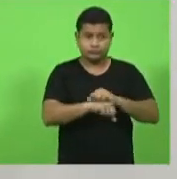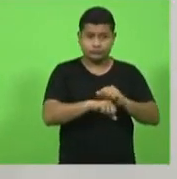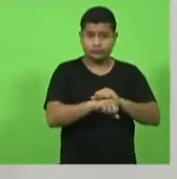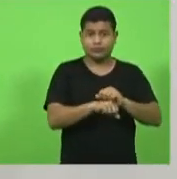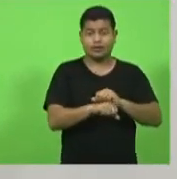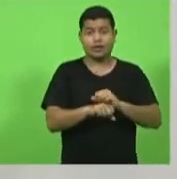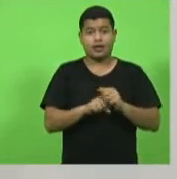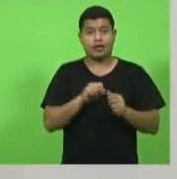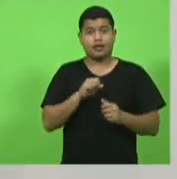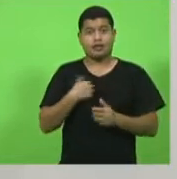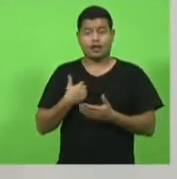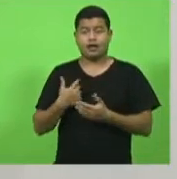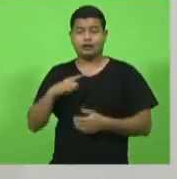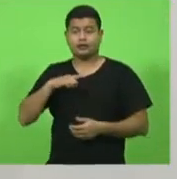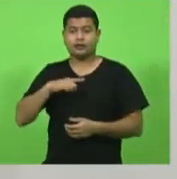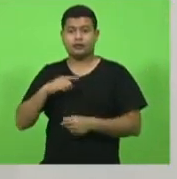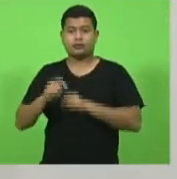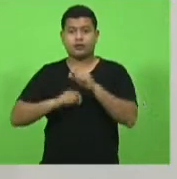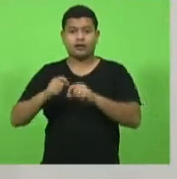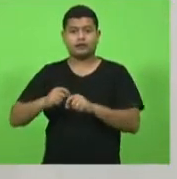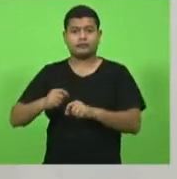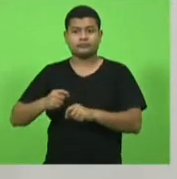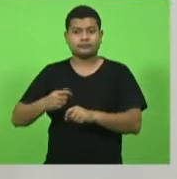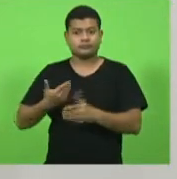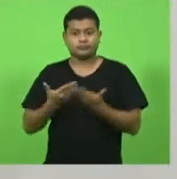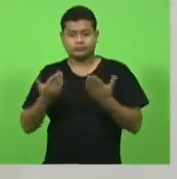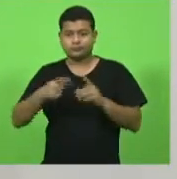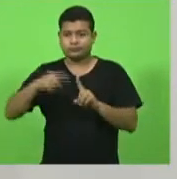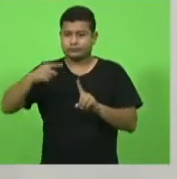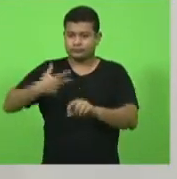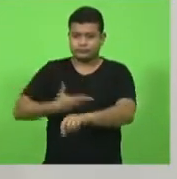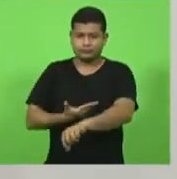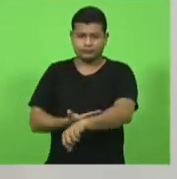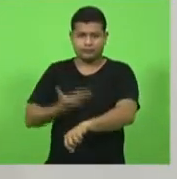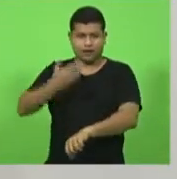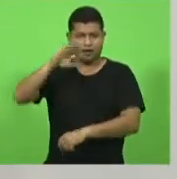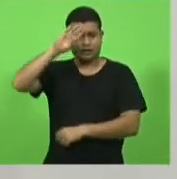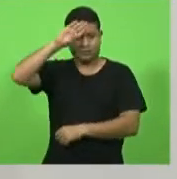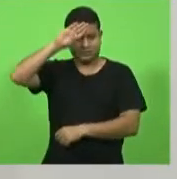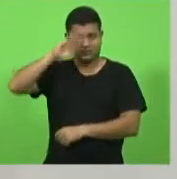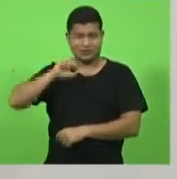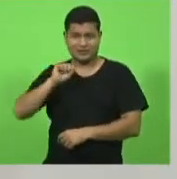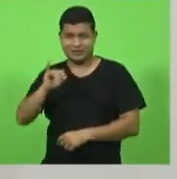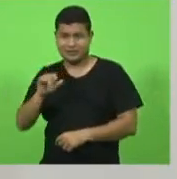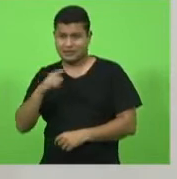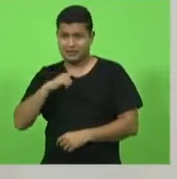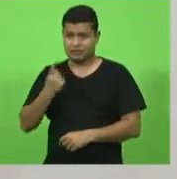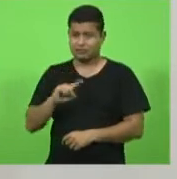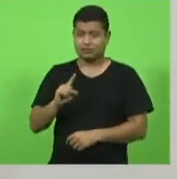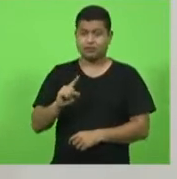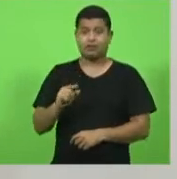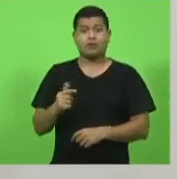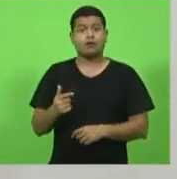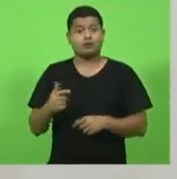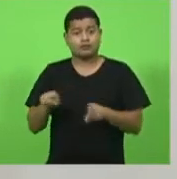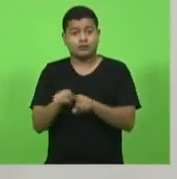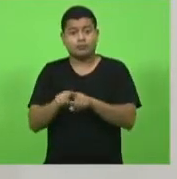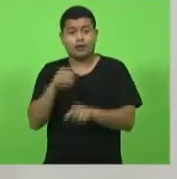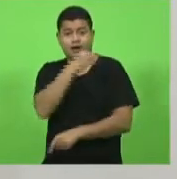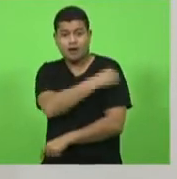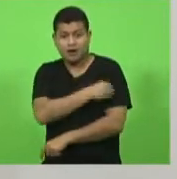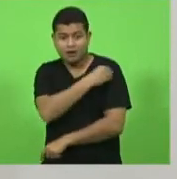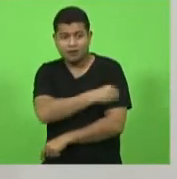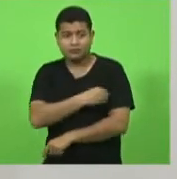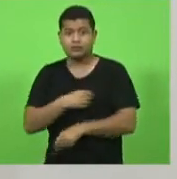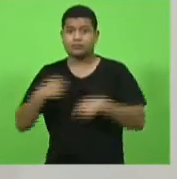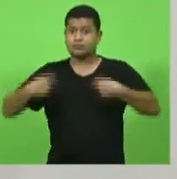vão auferir a tua temperatura e passar álcool também então nós precisamos ter políticas efetivas em relação